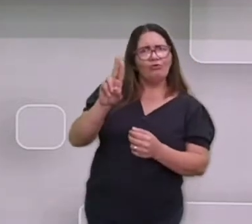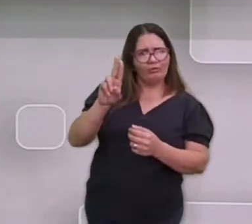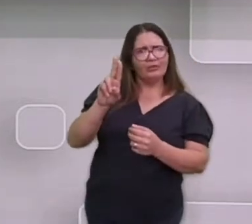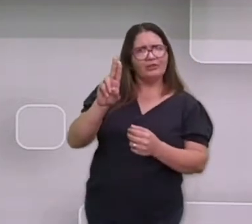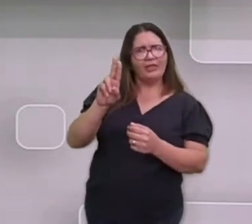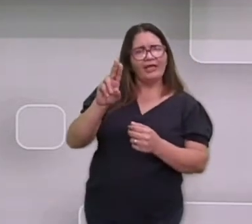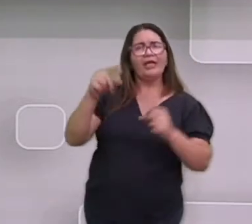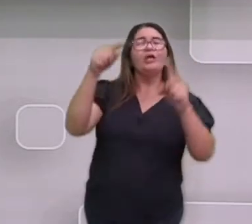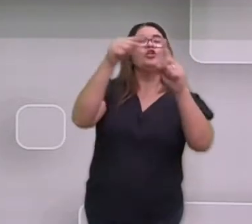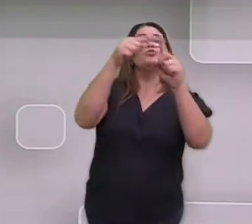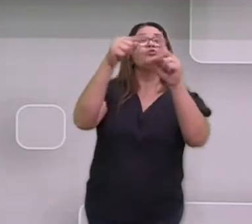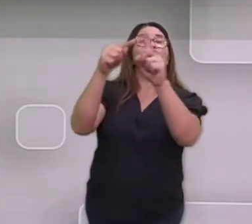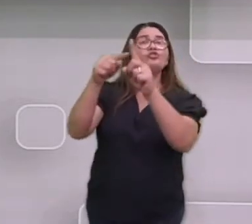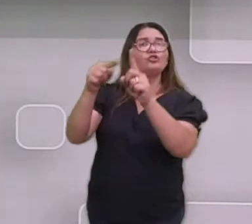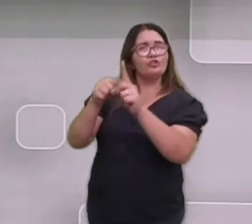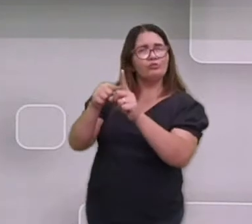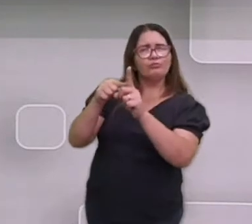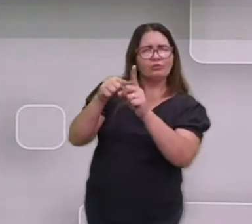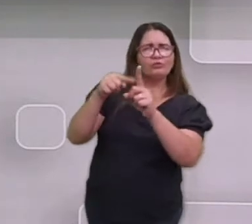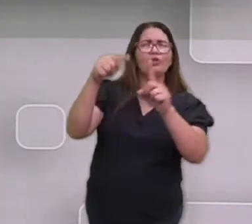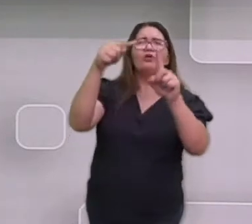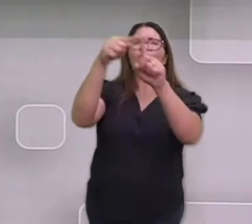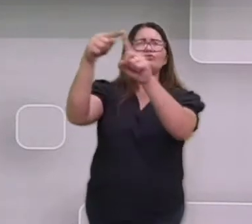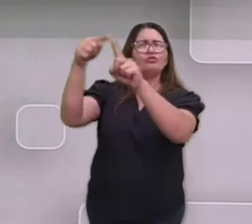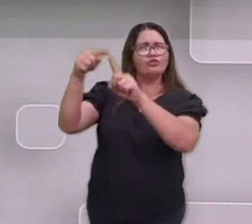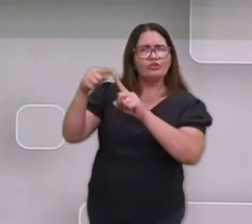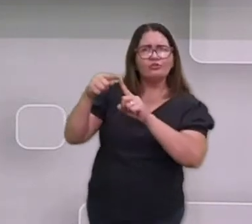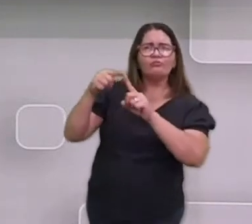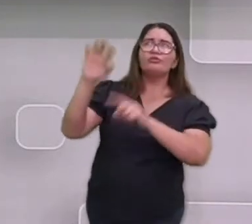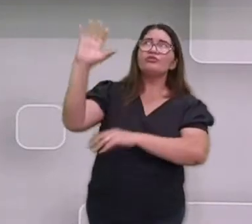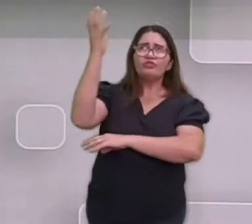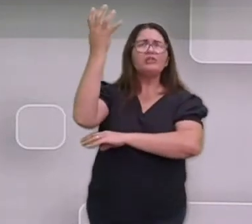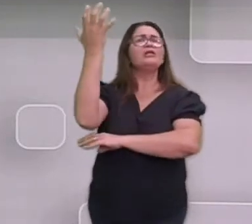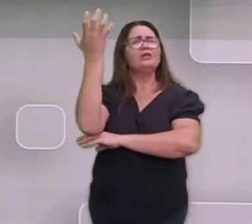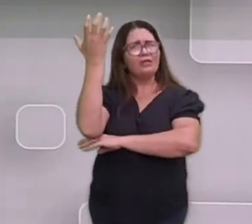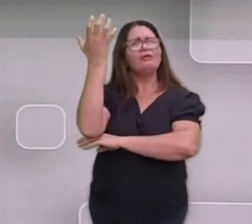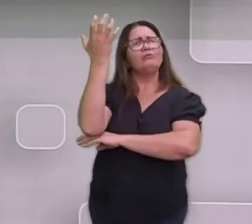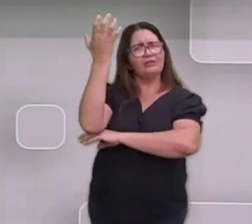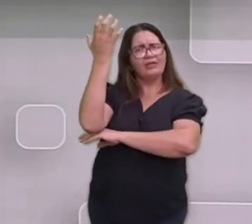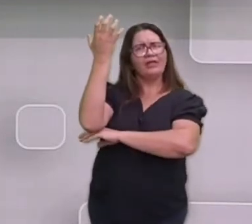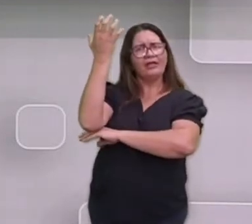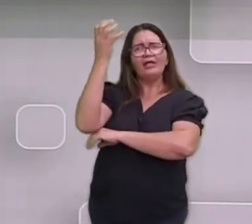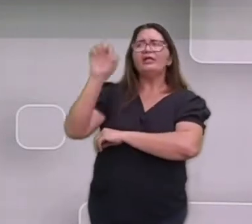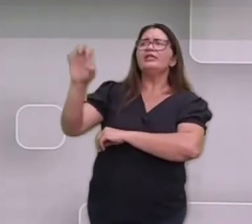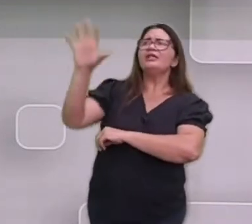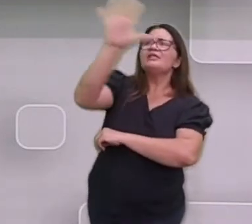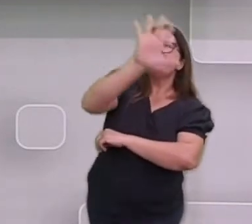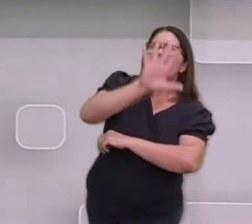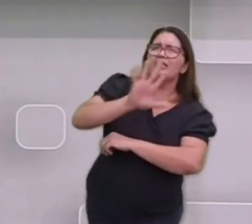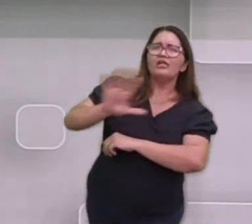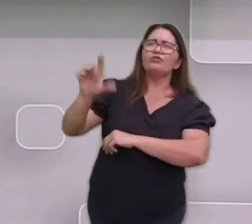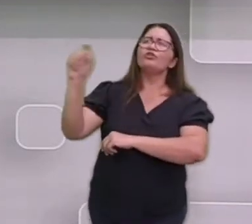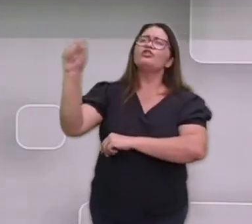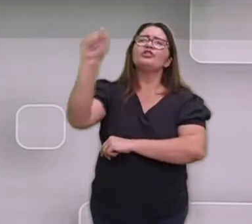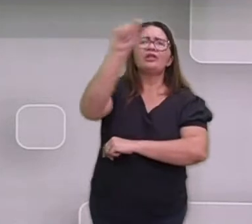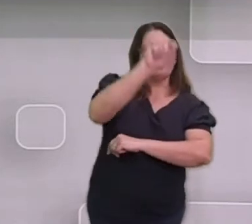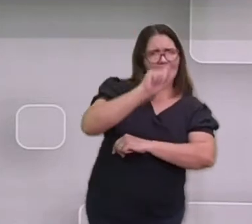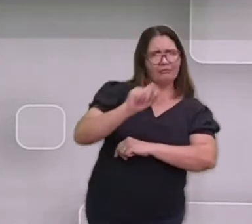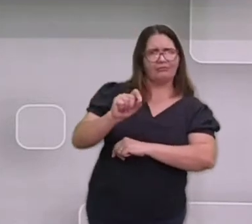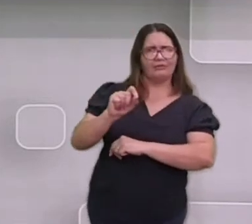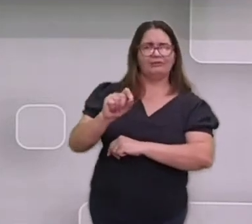gravar tudo, fique tranquilo. O importante é prestar atenção e saber os pontos principais da nossa aula de hoje.